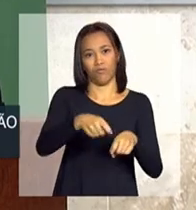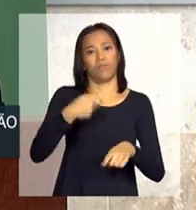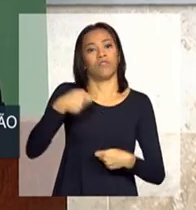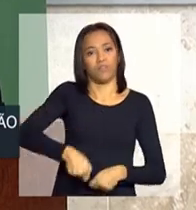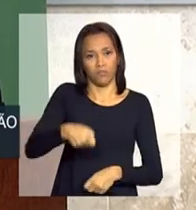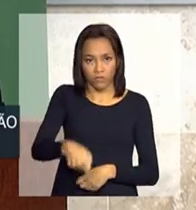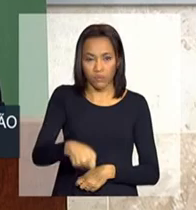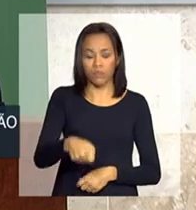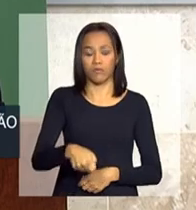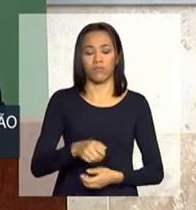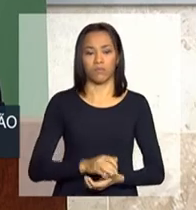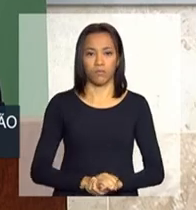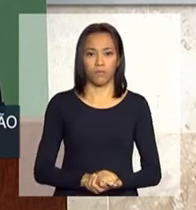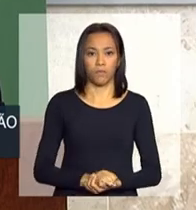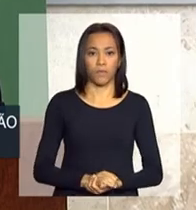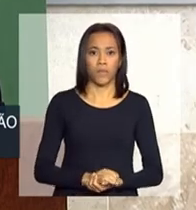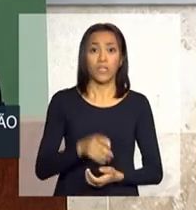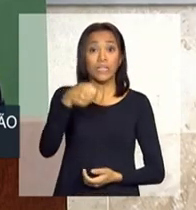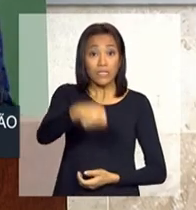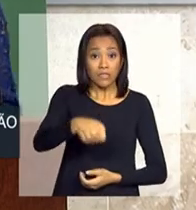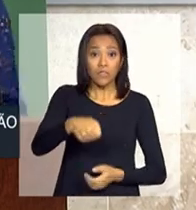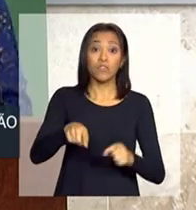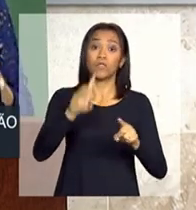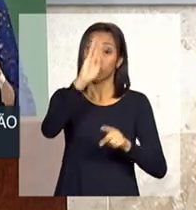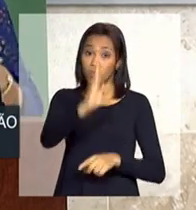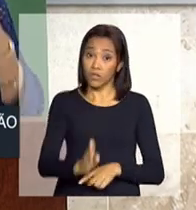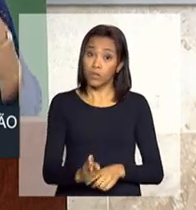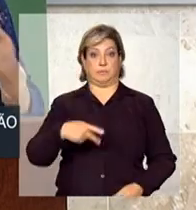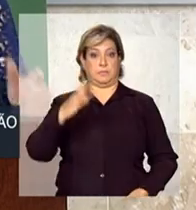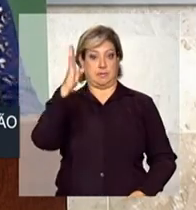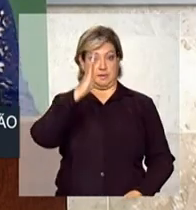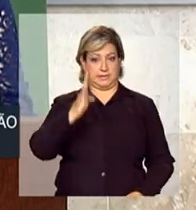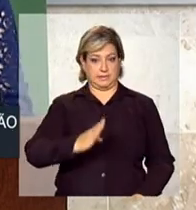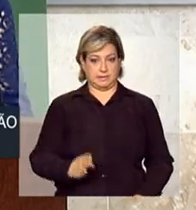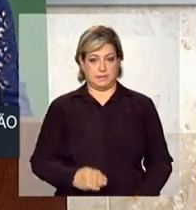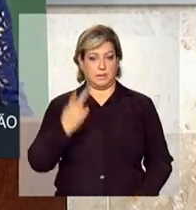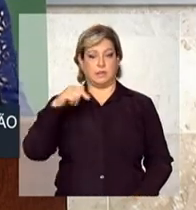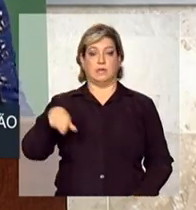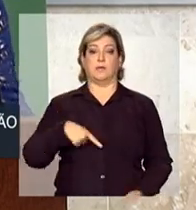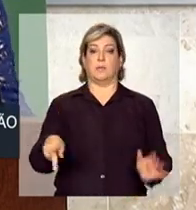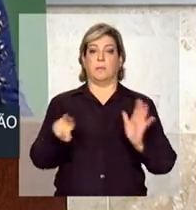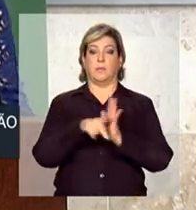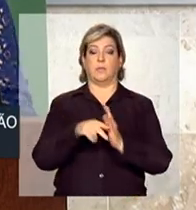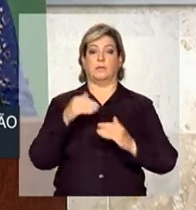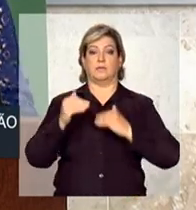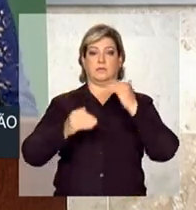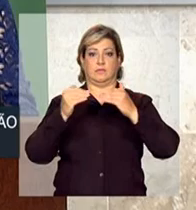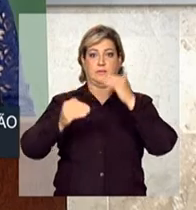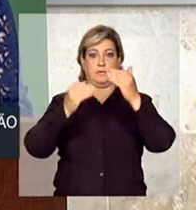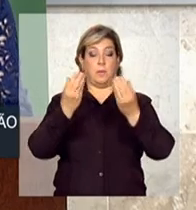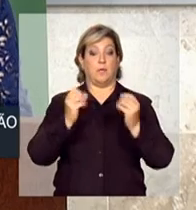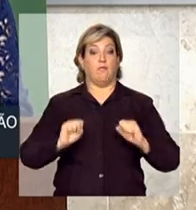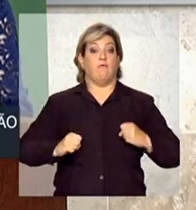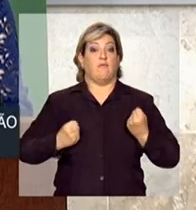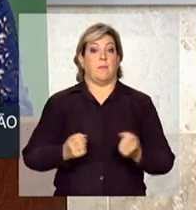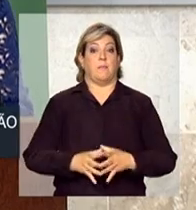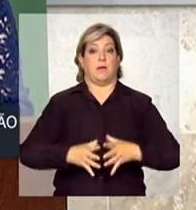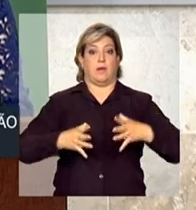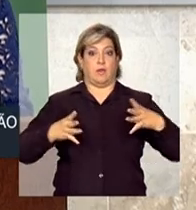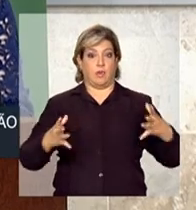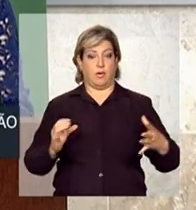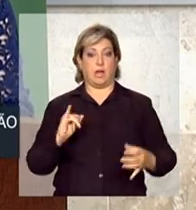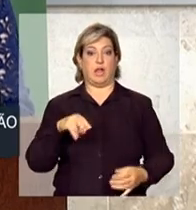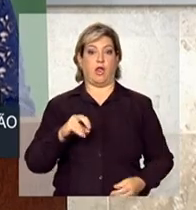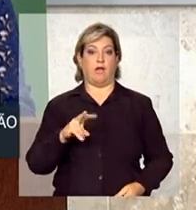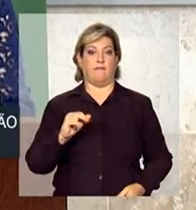exige do Brasil para o seu próprio desenvolvimento um esforço muito maior de